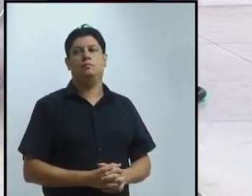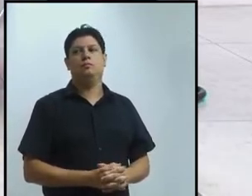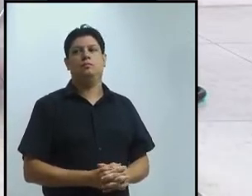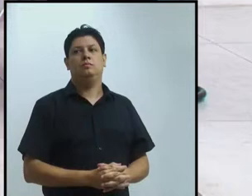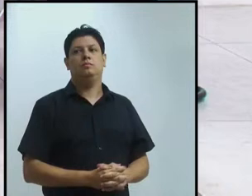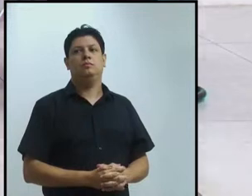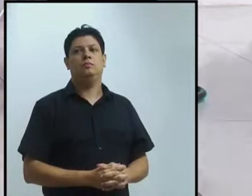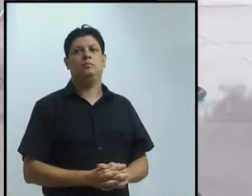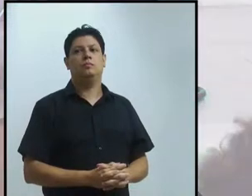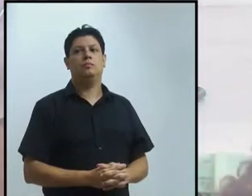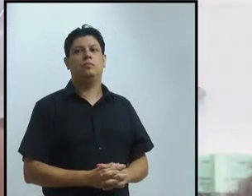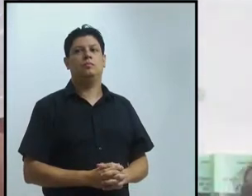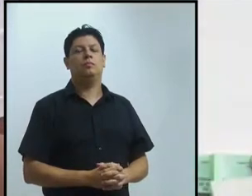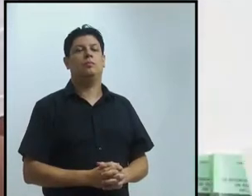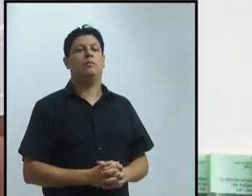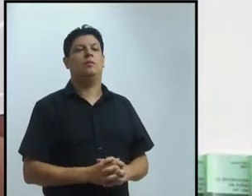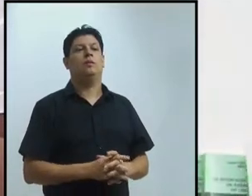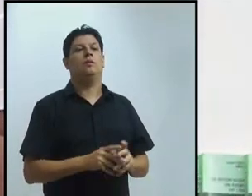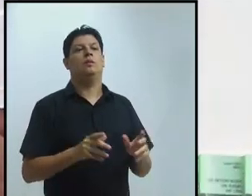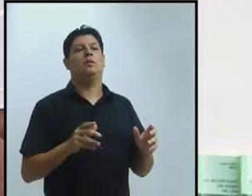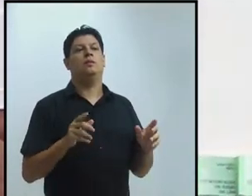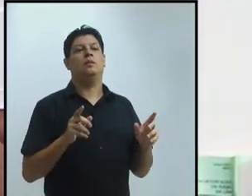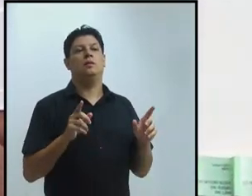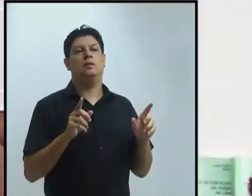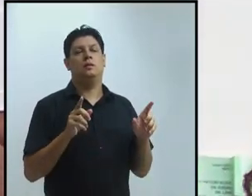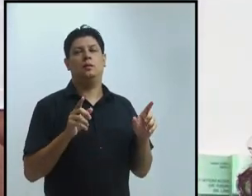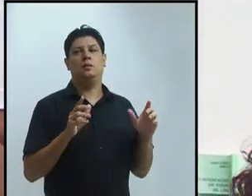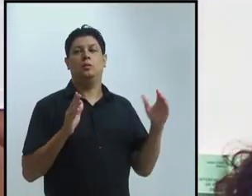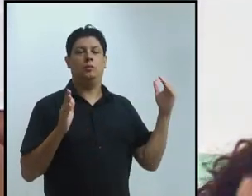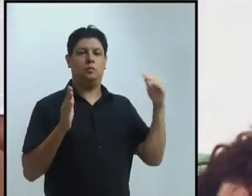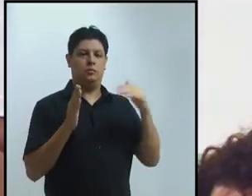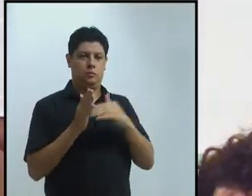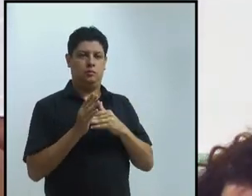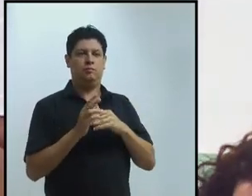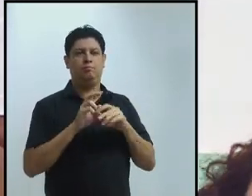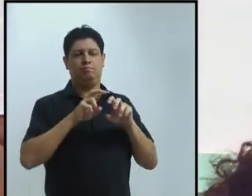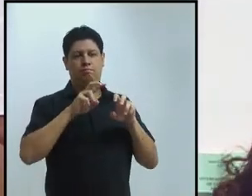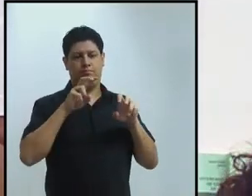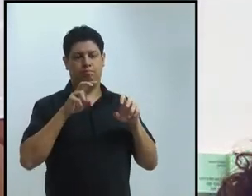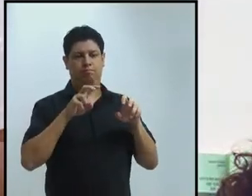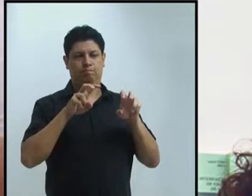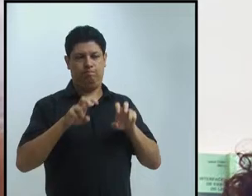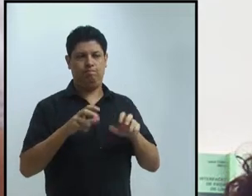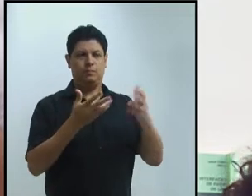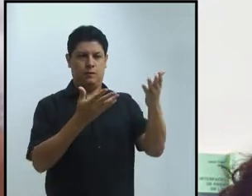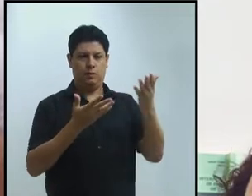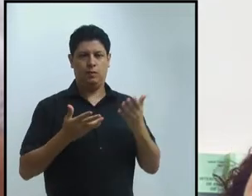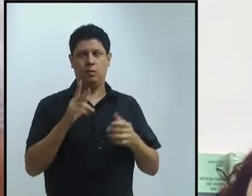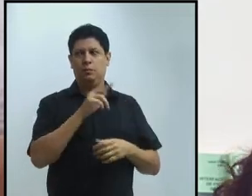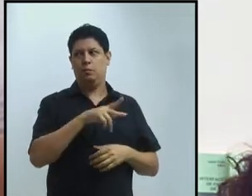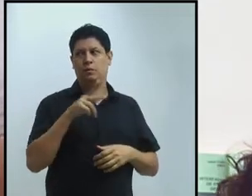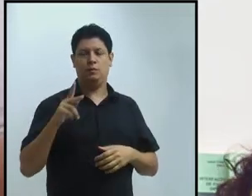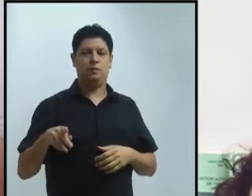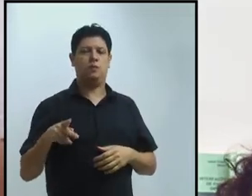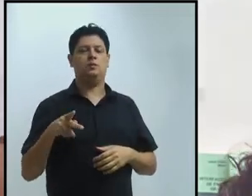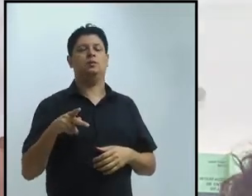Para concluir a nossa composição, chamo o professor doutor Thomas Massal Fairchild.